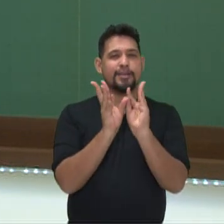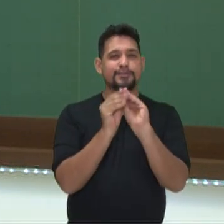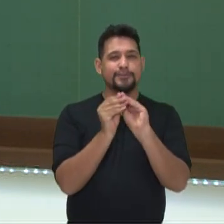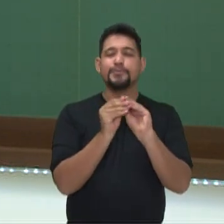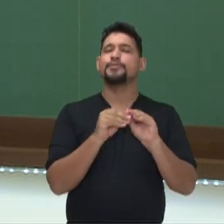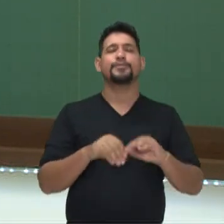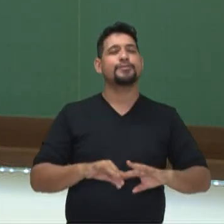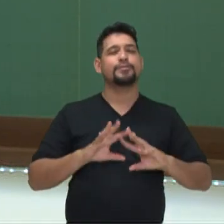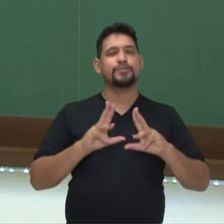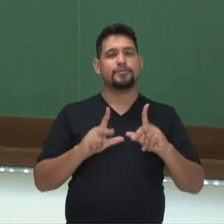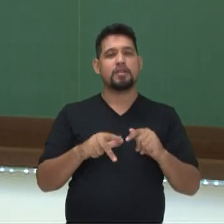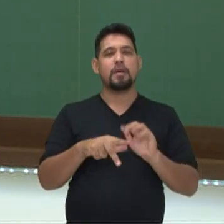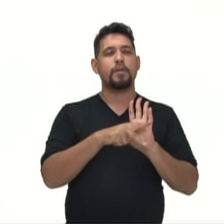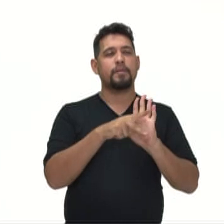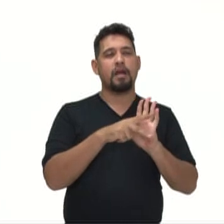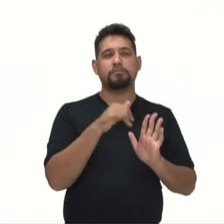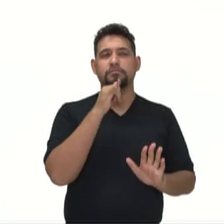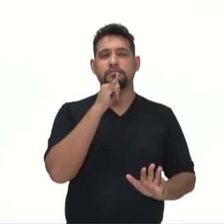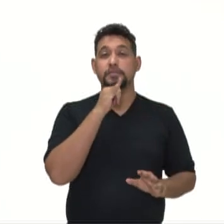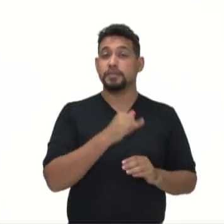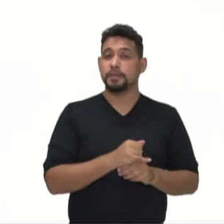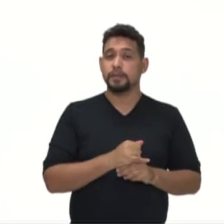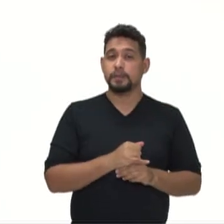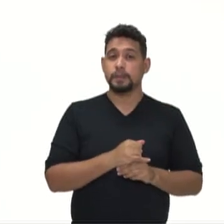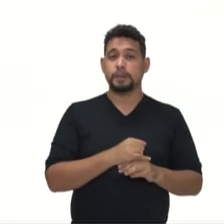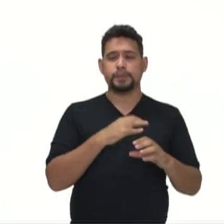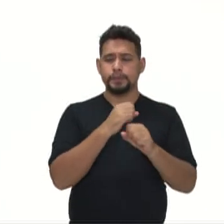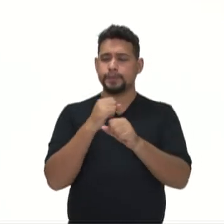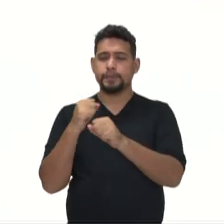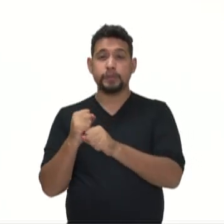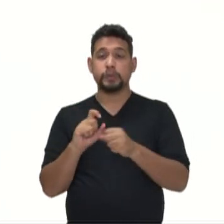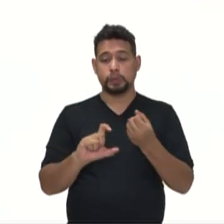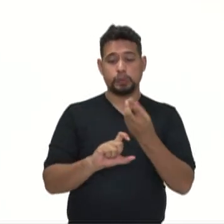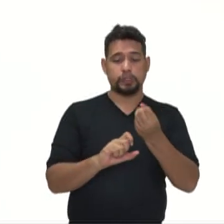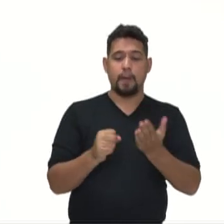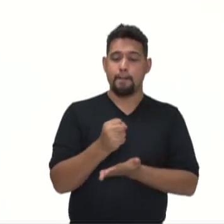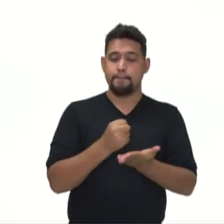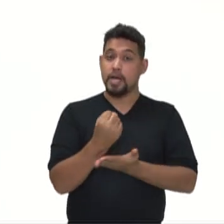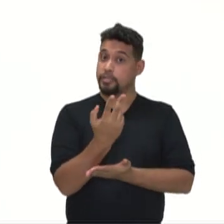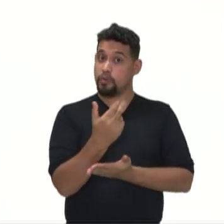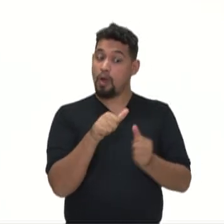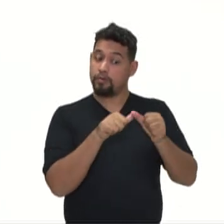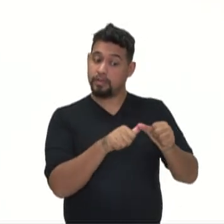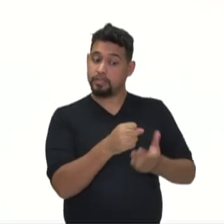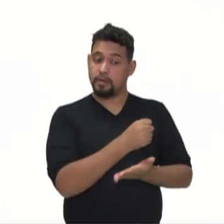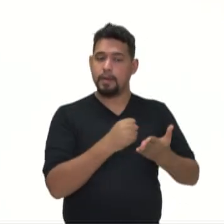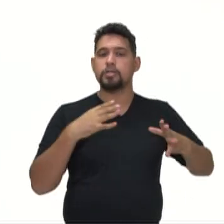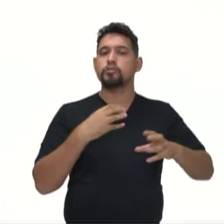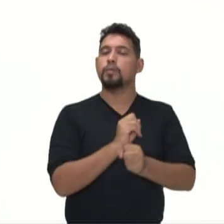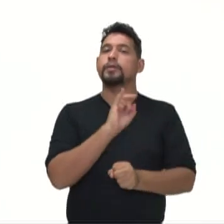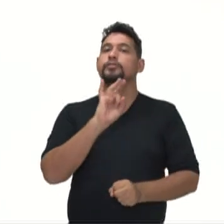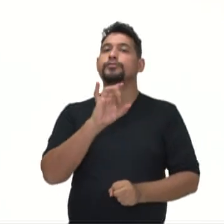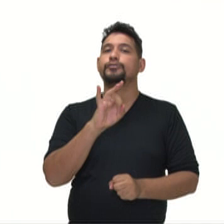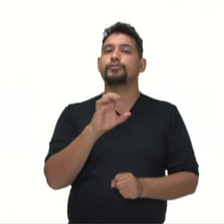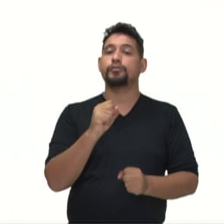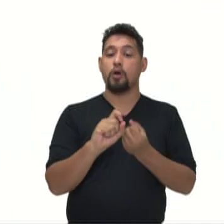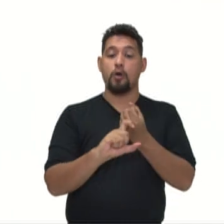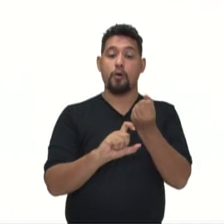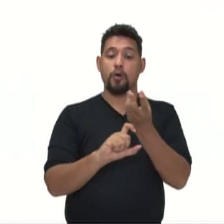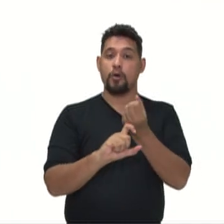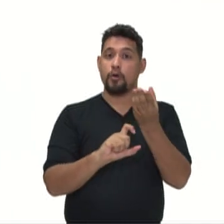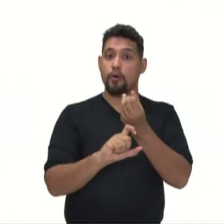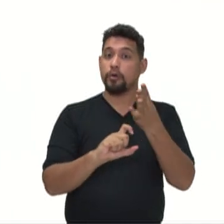propriedades. Olha lá. Multiplicação de potências de mesma base, conserva a base, somos expoentes. Na